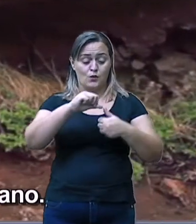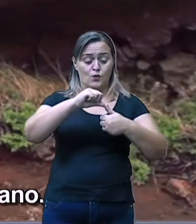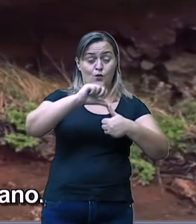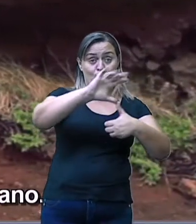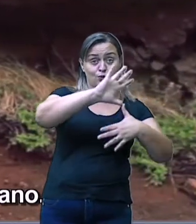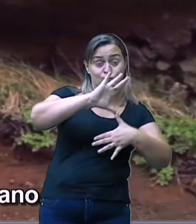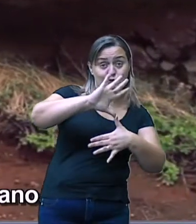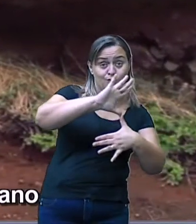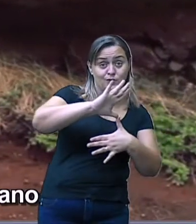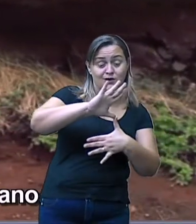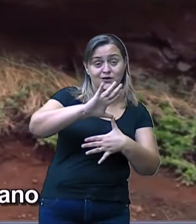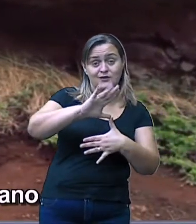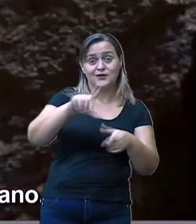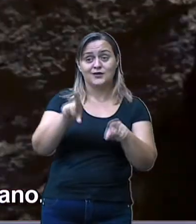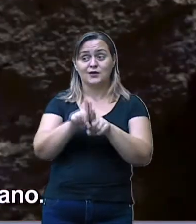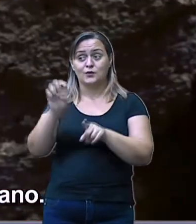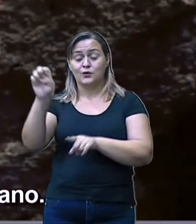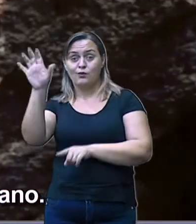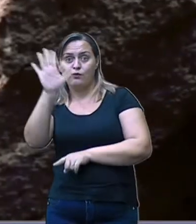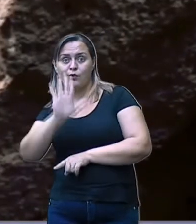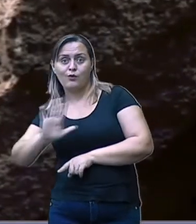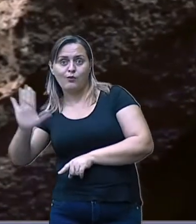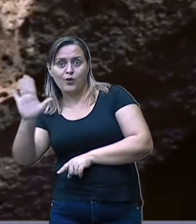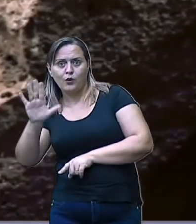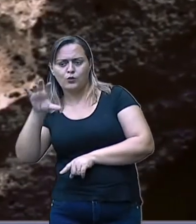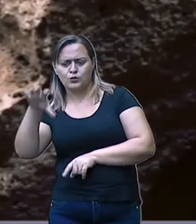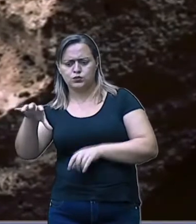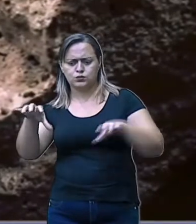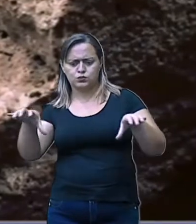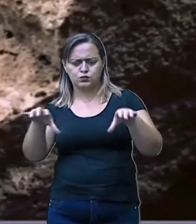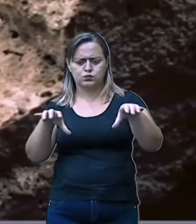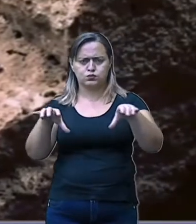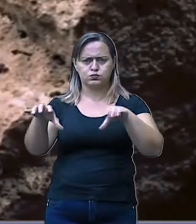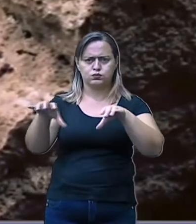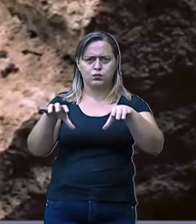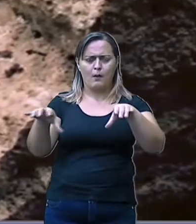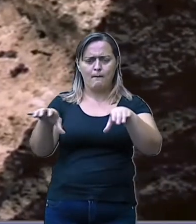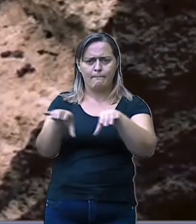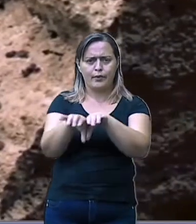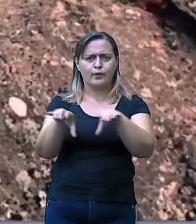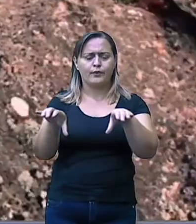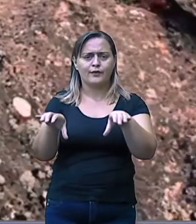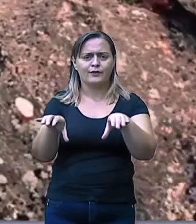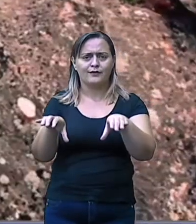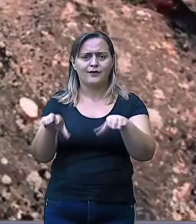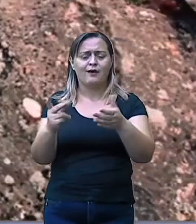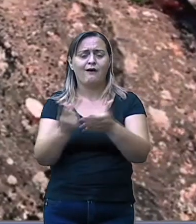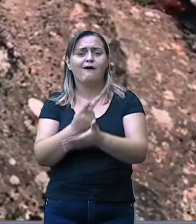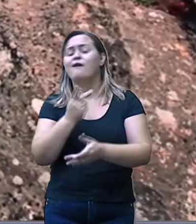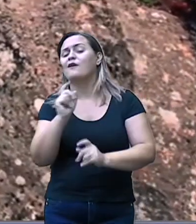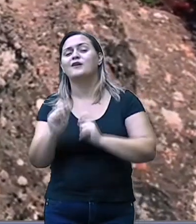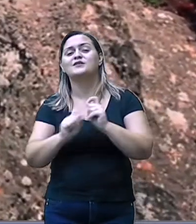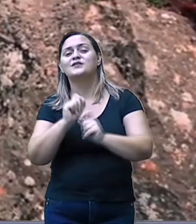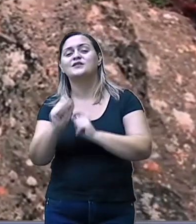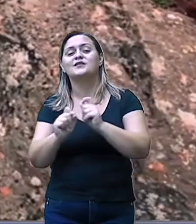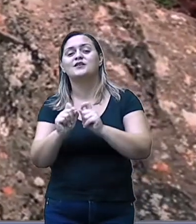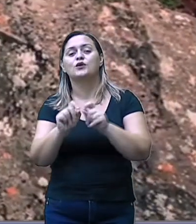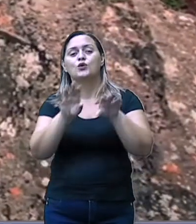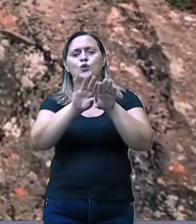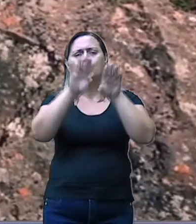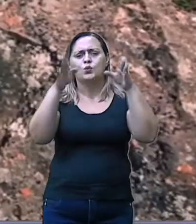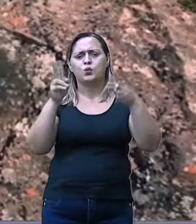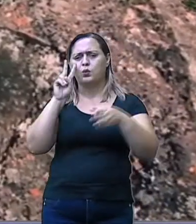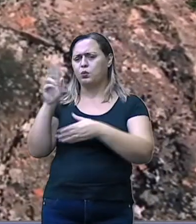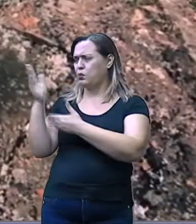placas que se chocam aí. E elas estão se distanciando